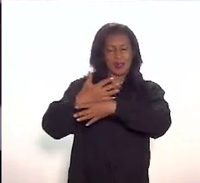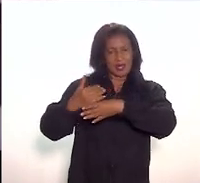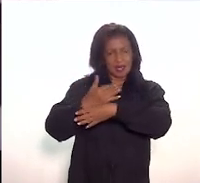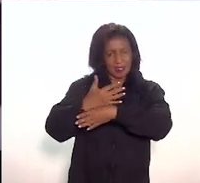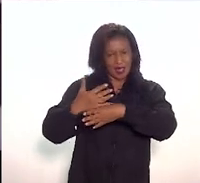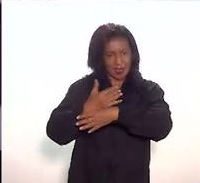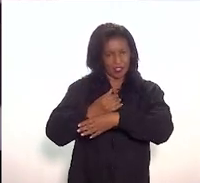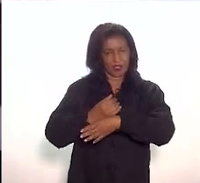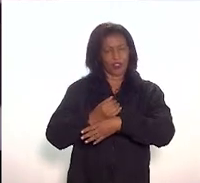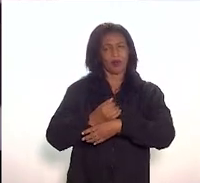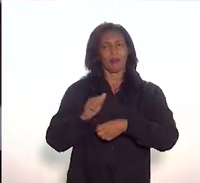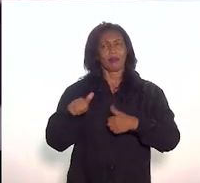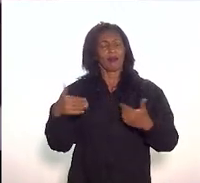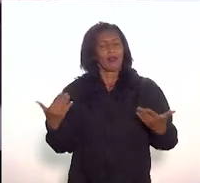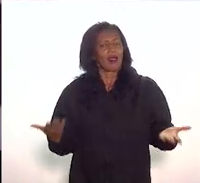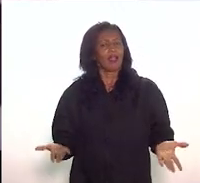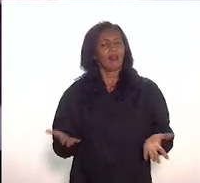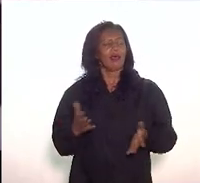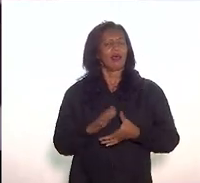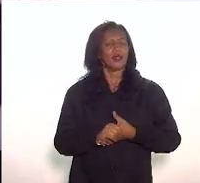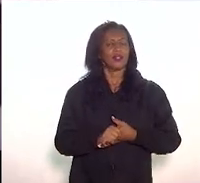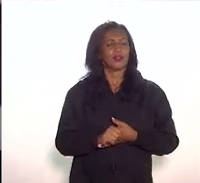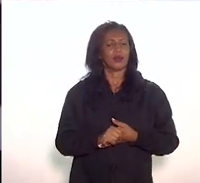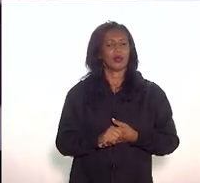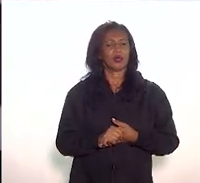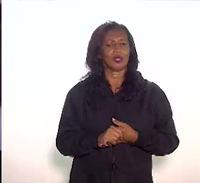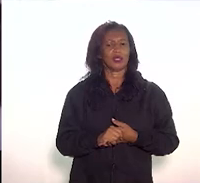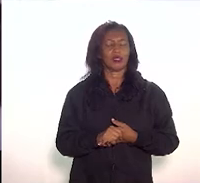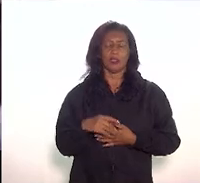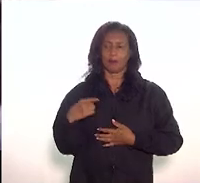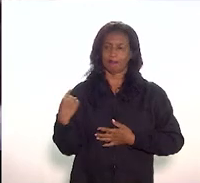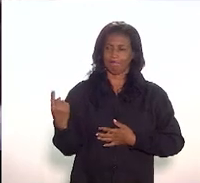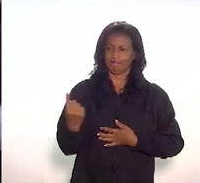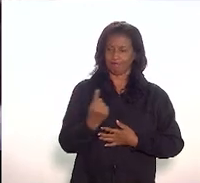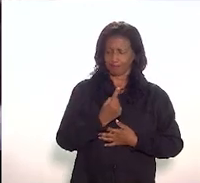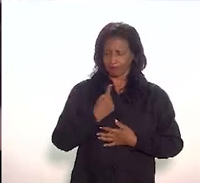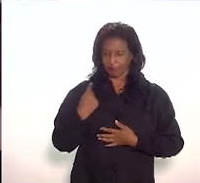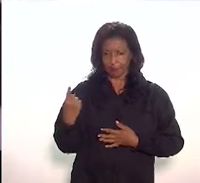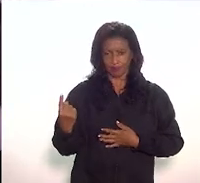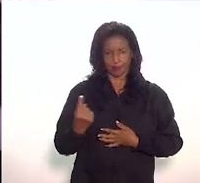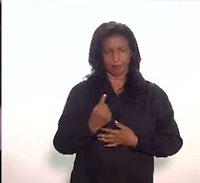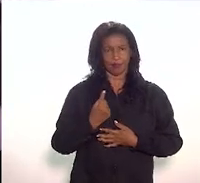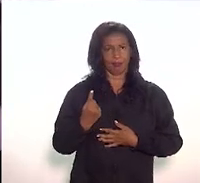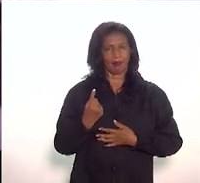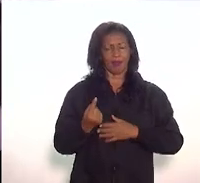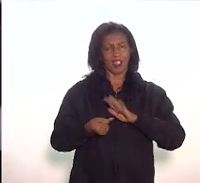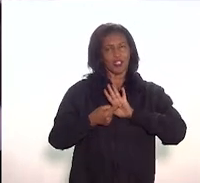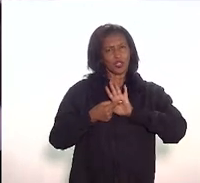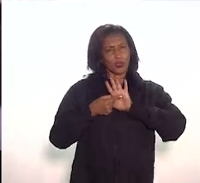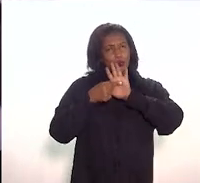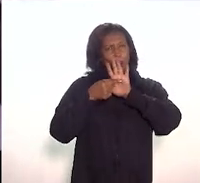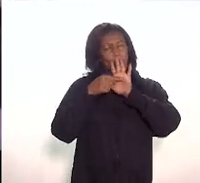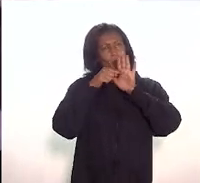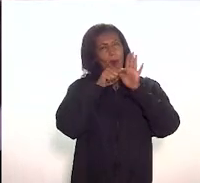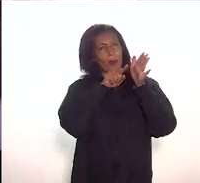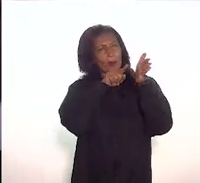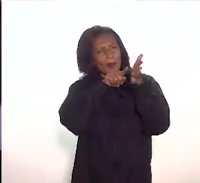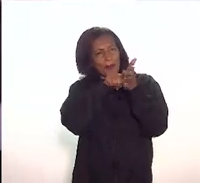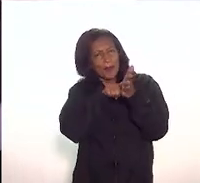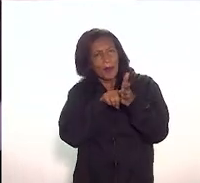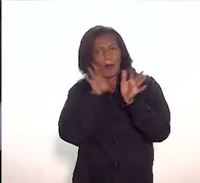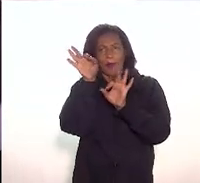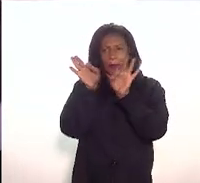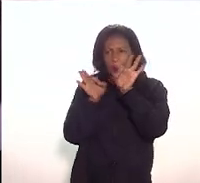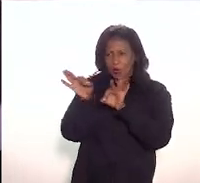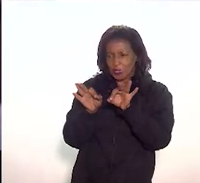é claro que a gente faz a apresentação do projeto, mas para que